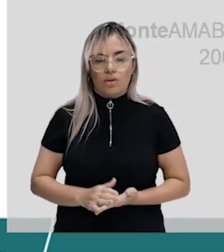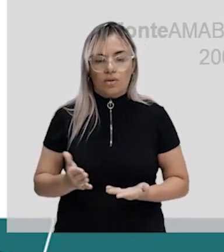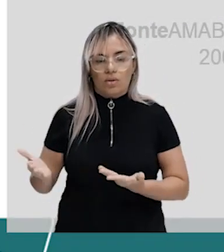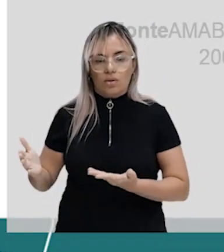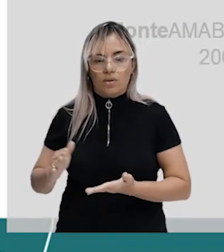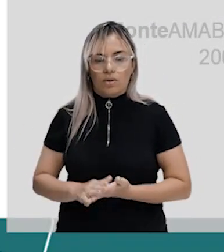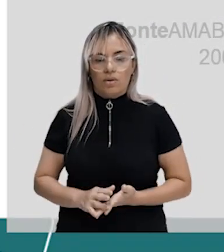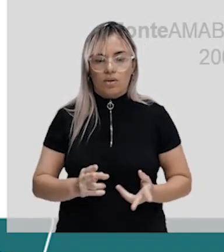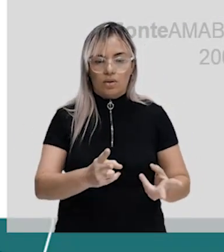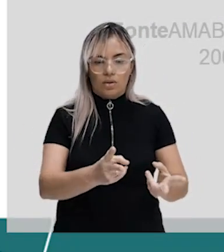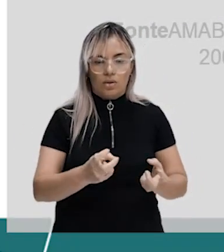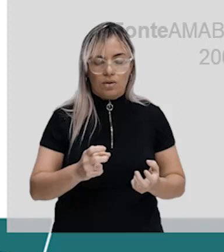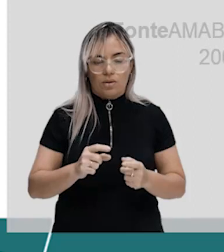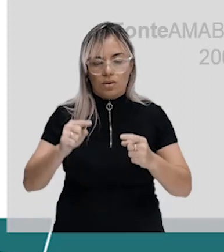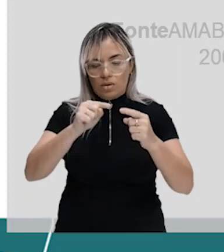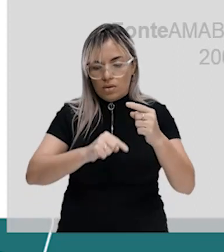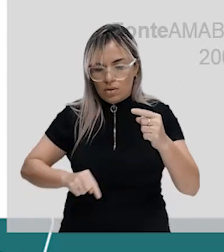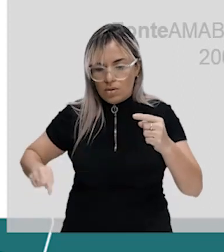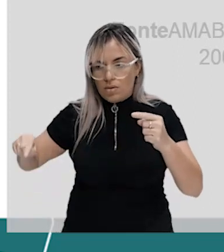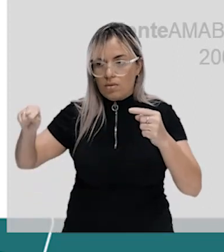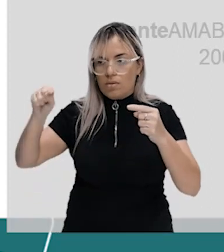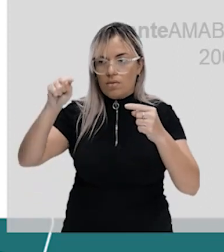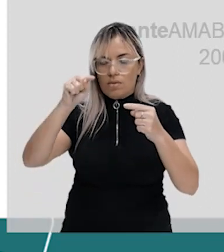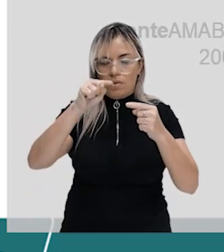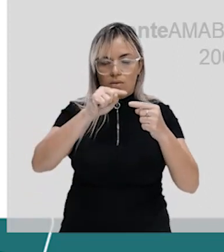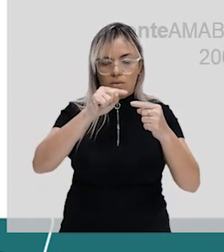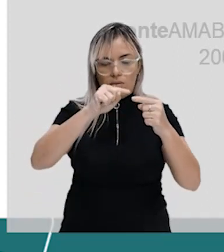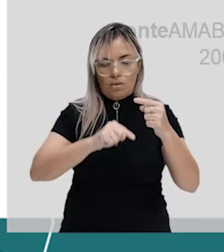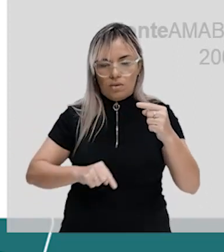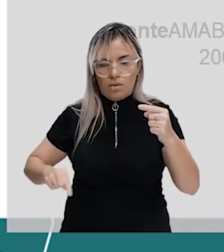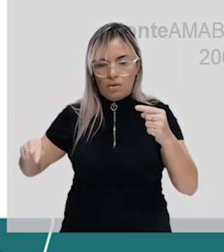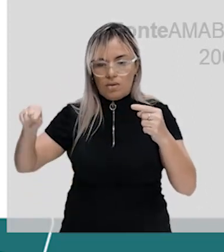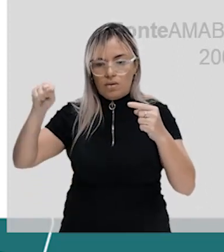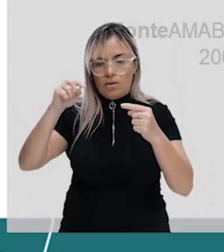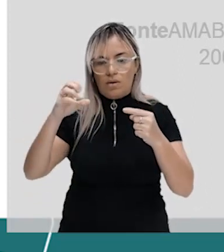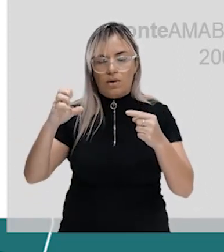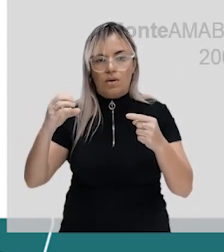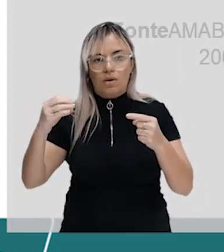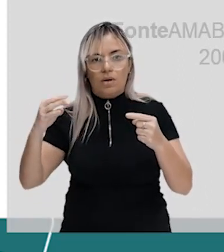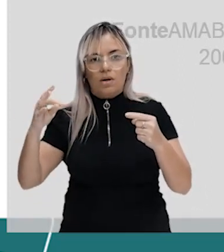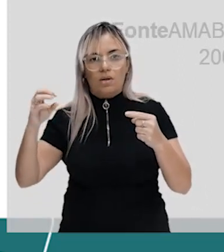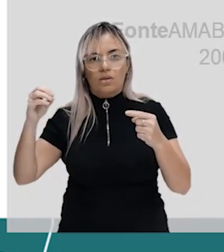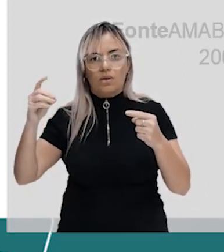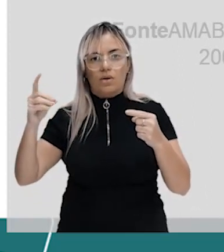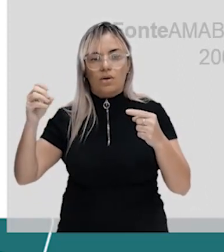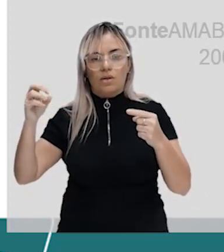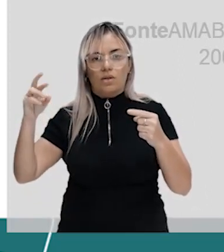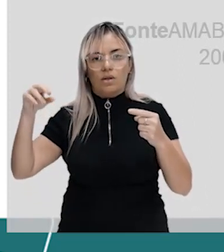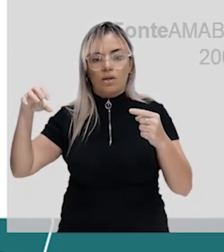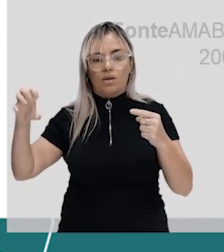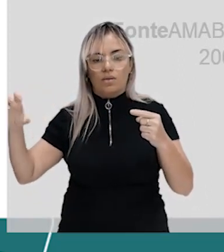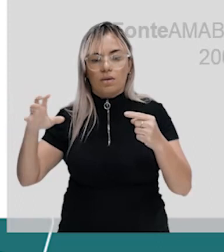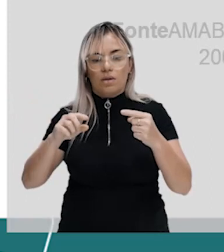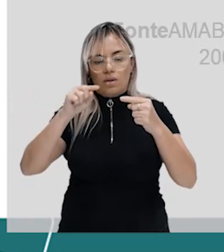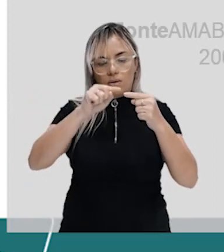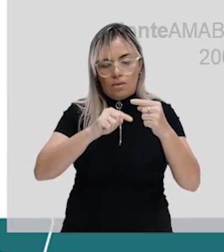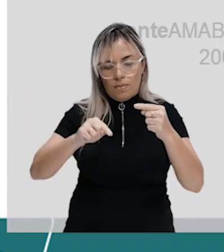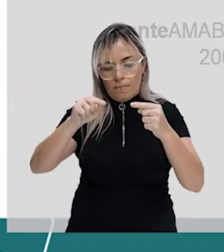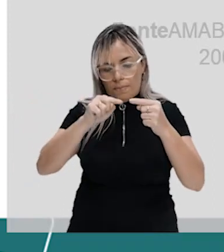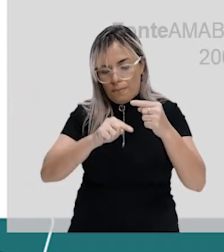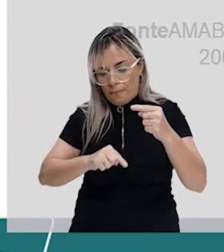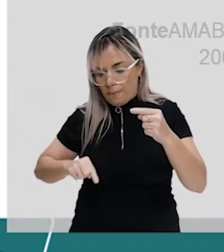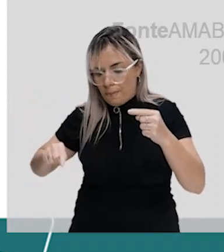temos o embrião em corte, essa parte mais externa é o ectoderma, ok? Essa parte em vermelho aqui